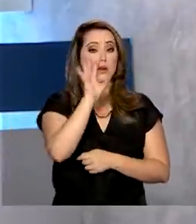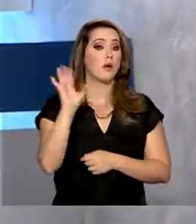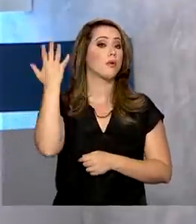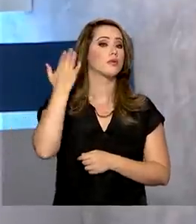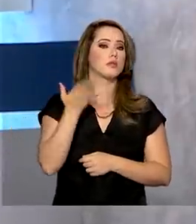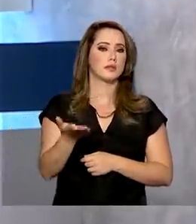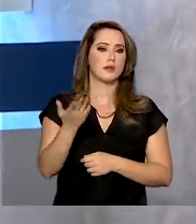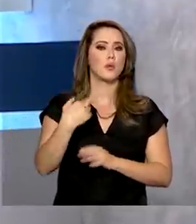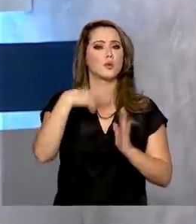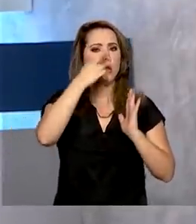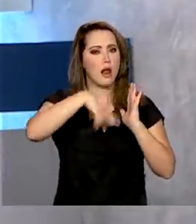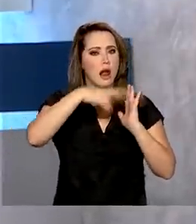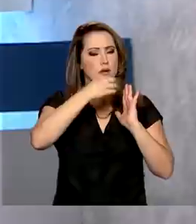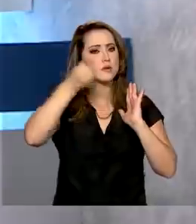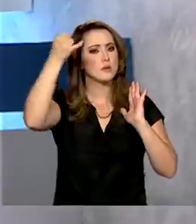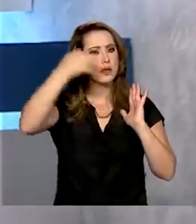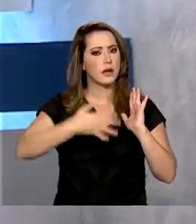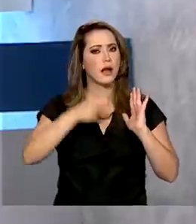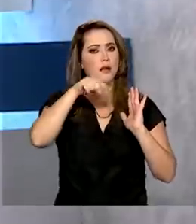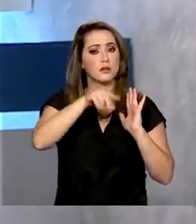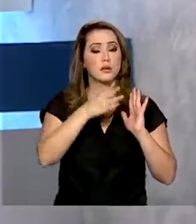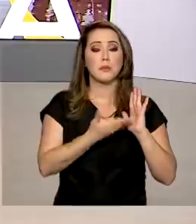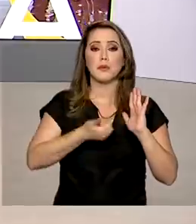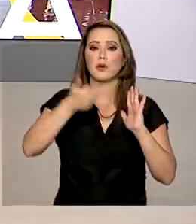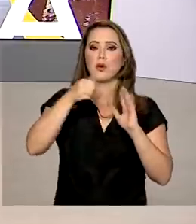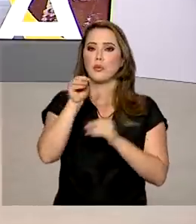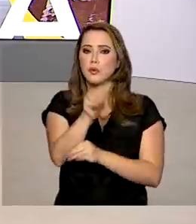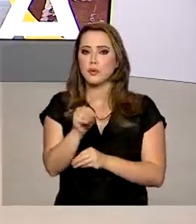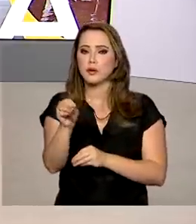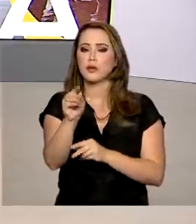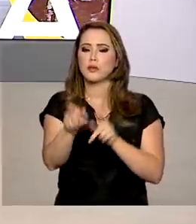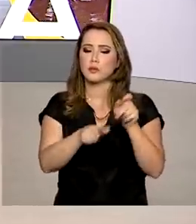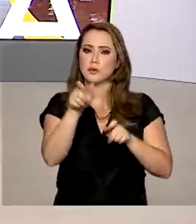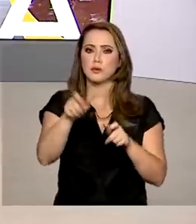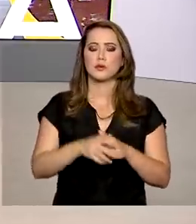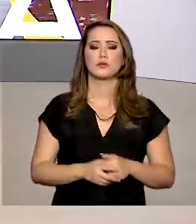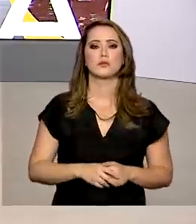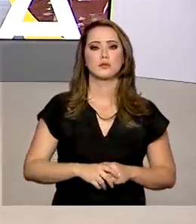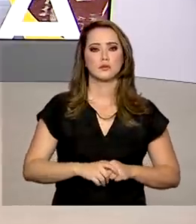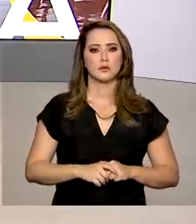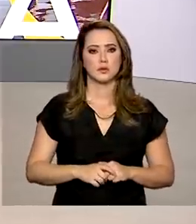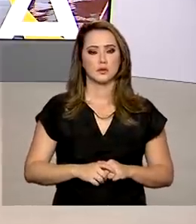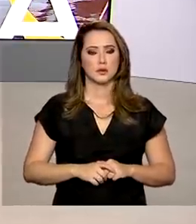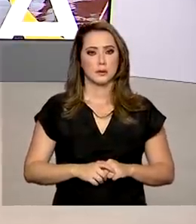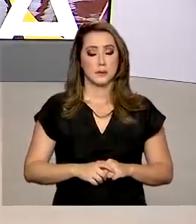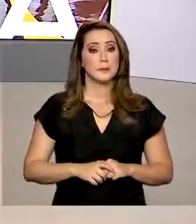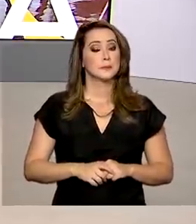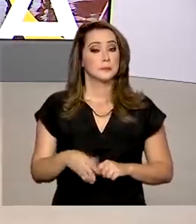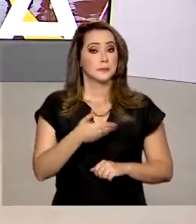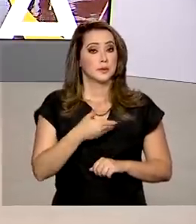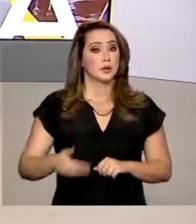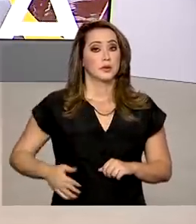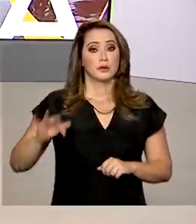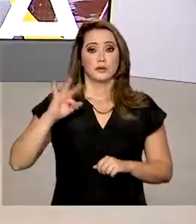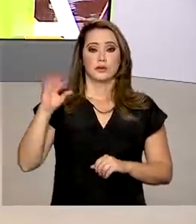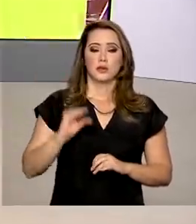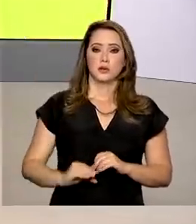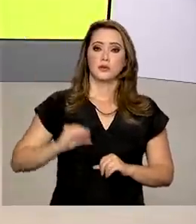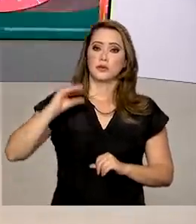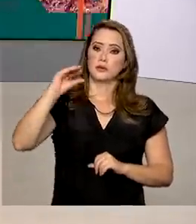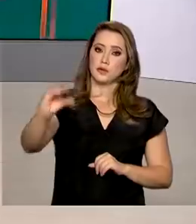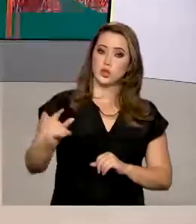para melhorar os serviços prestados aos pacientes. O Governo Federal vai investir mais R 1,6 bilhão